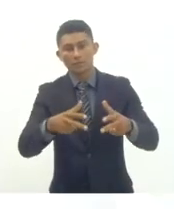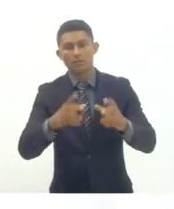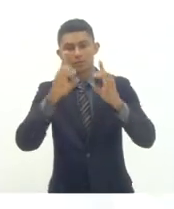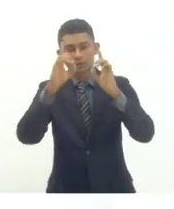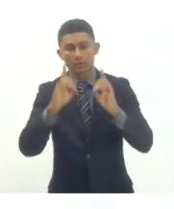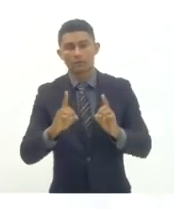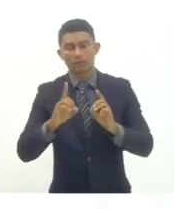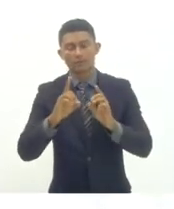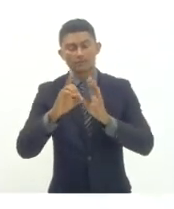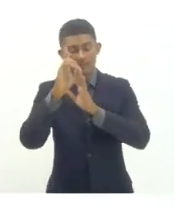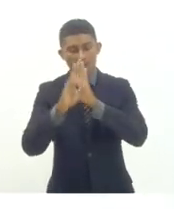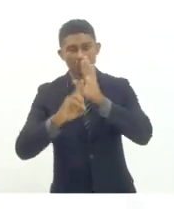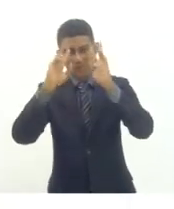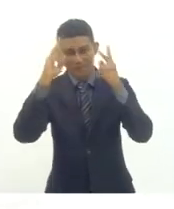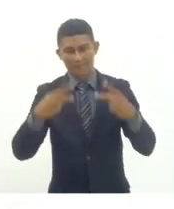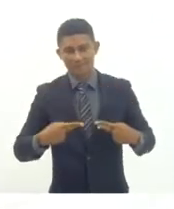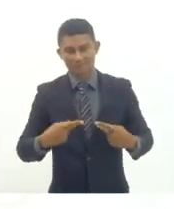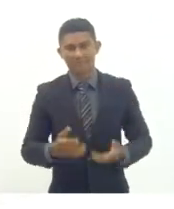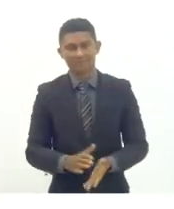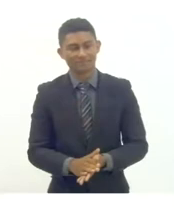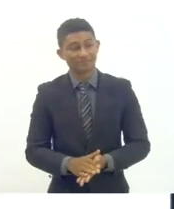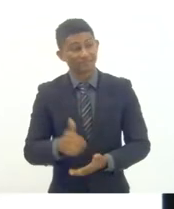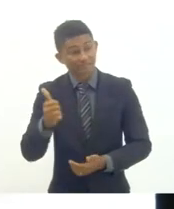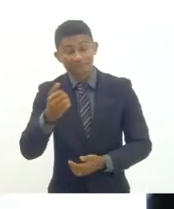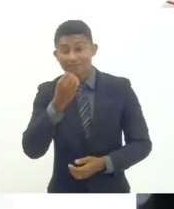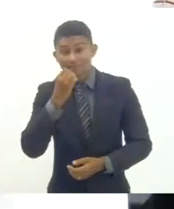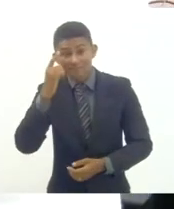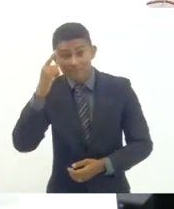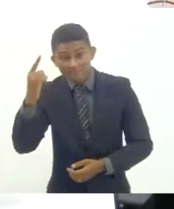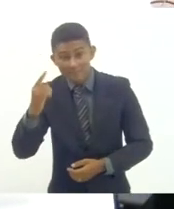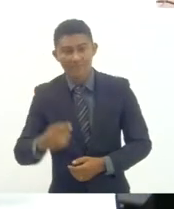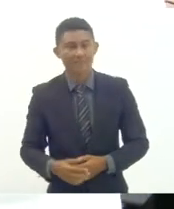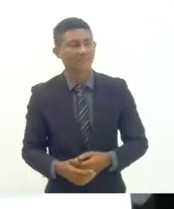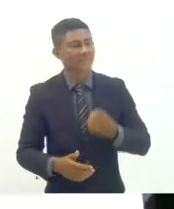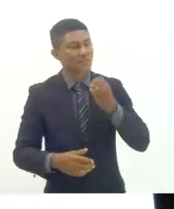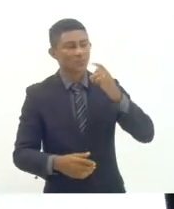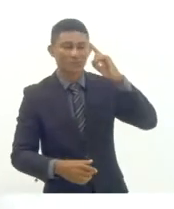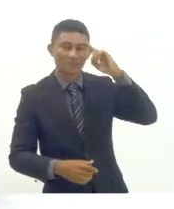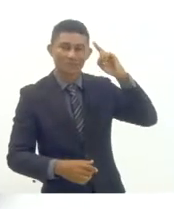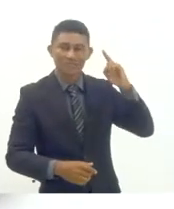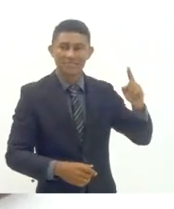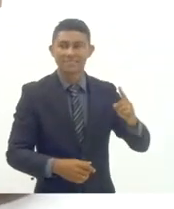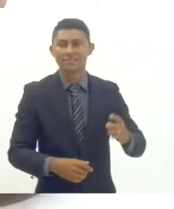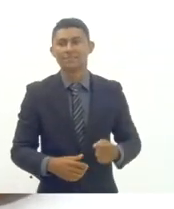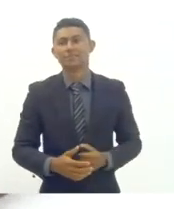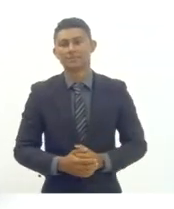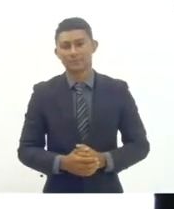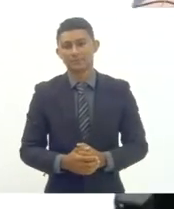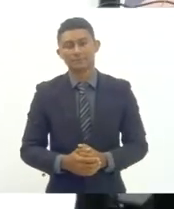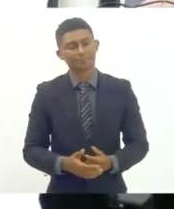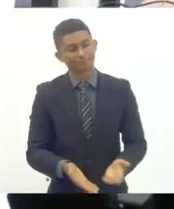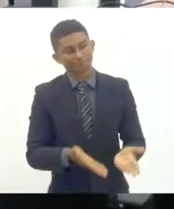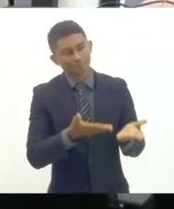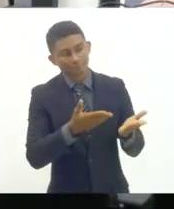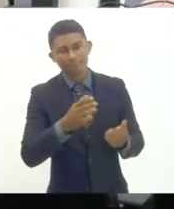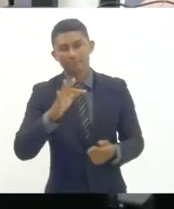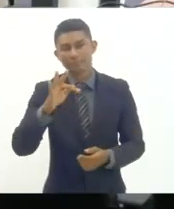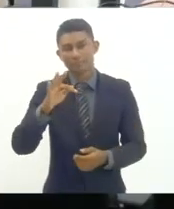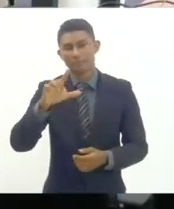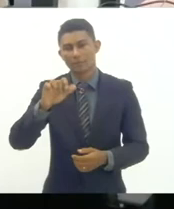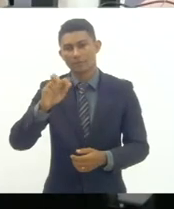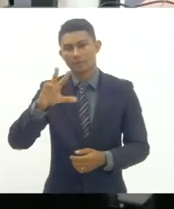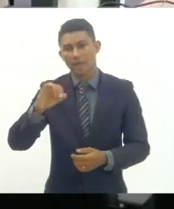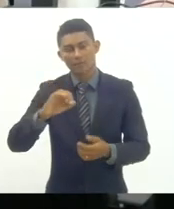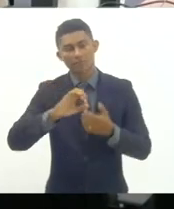dia Dani obrigado pela presença bom dia deputado Flávio saúdo vossa excelência e o